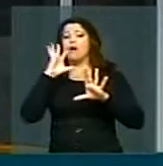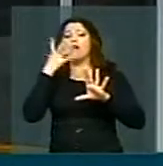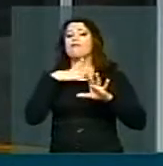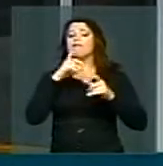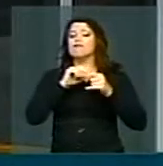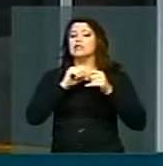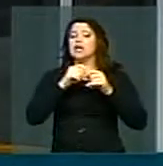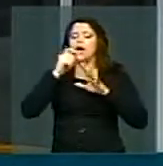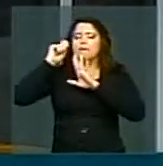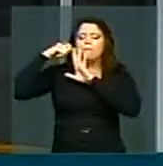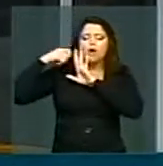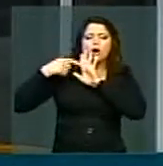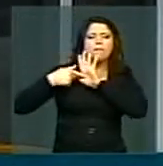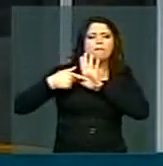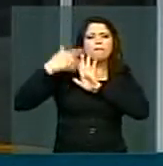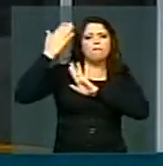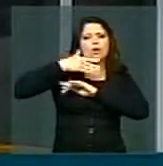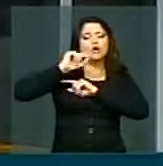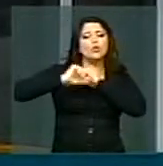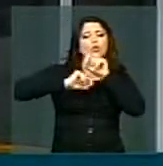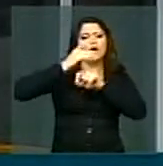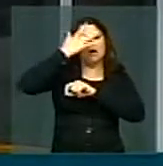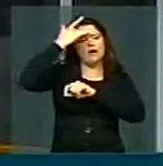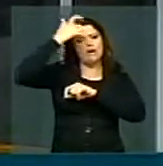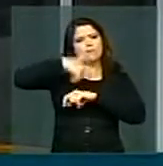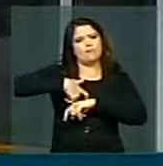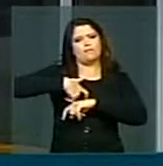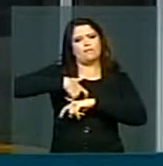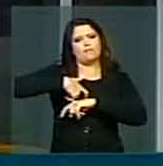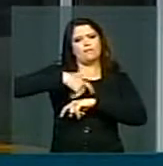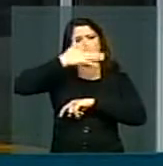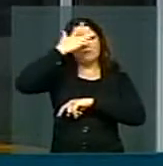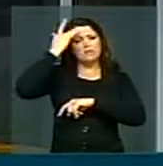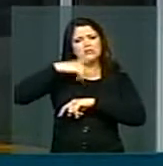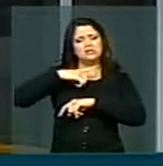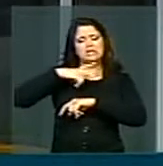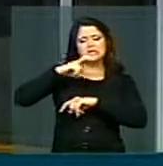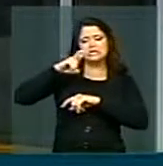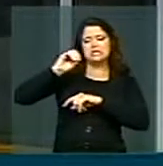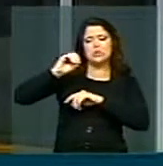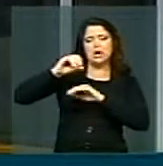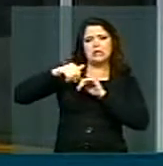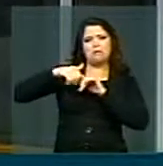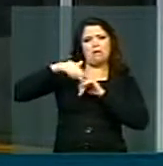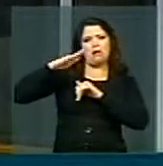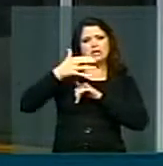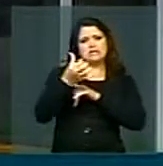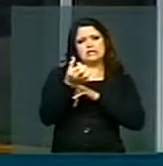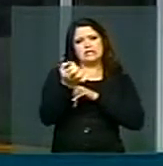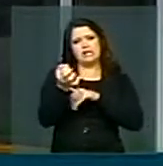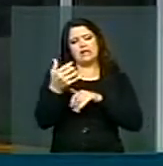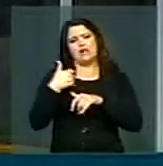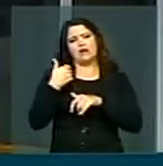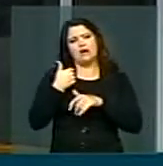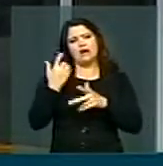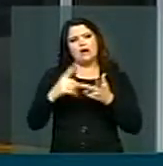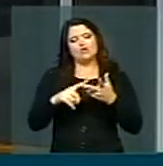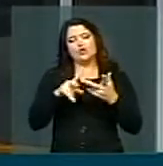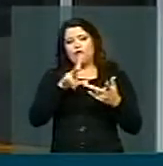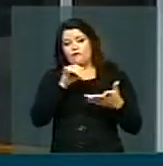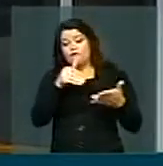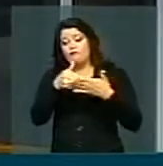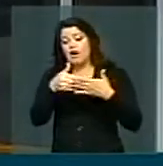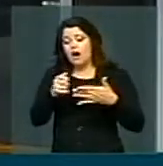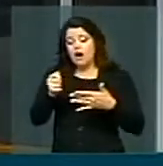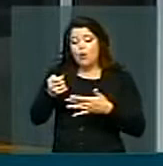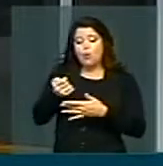de peso sobre as pessoas com 50 e lá vai fumaça, com 60 anos, perto de